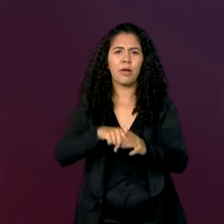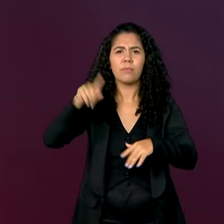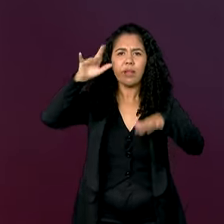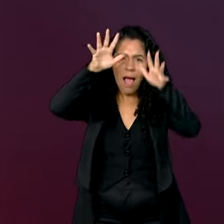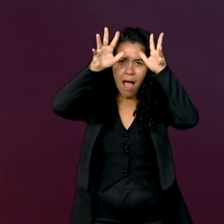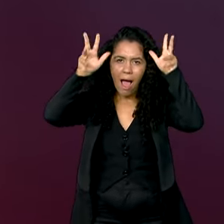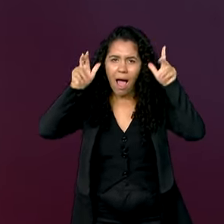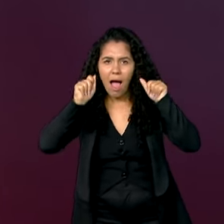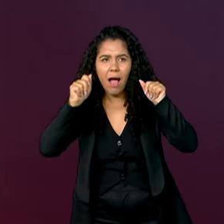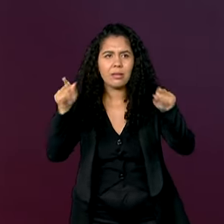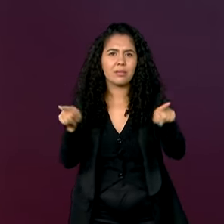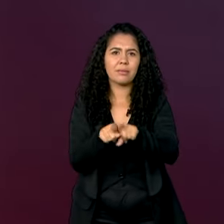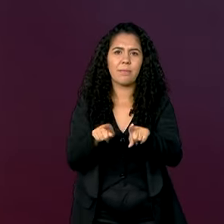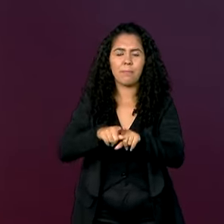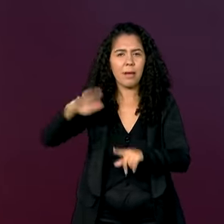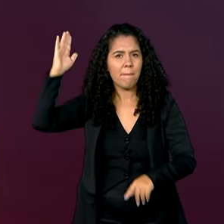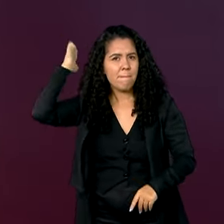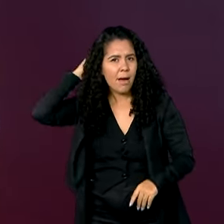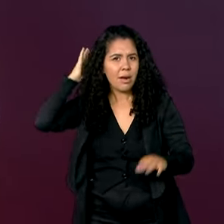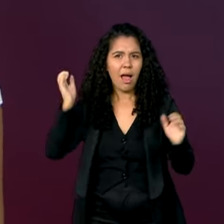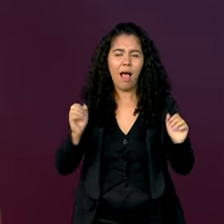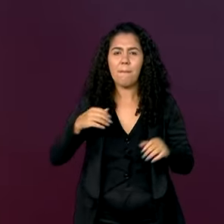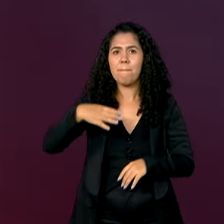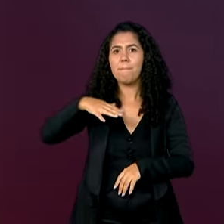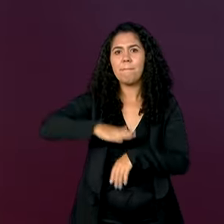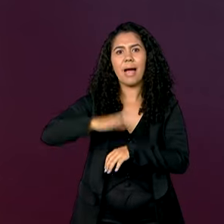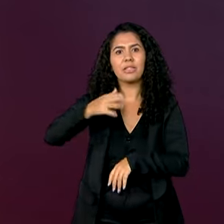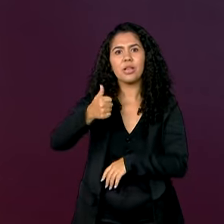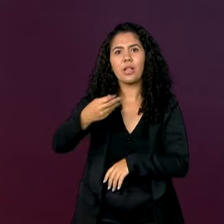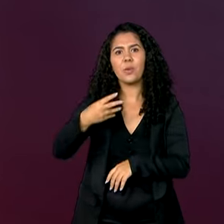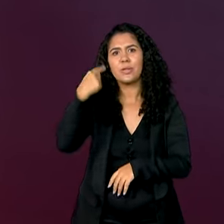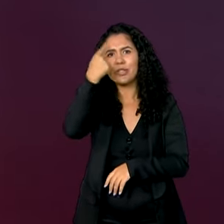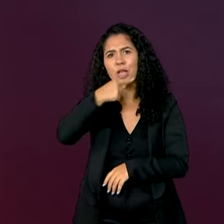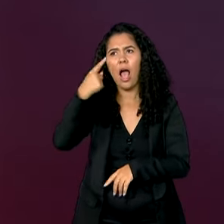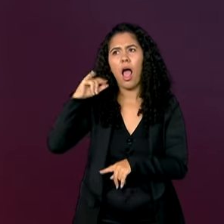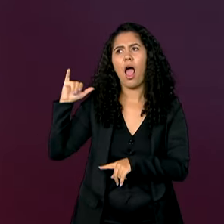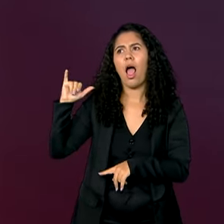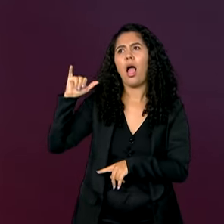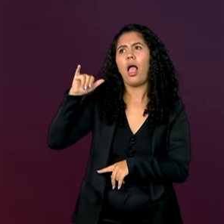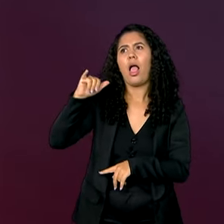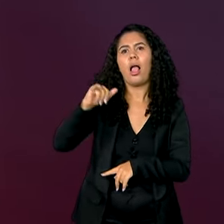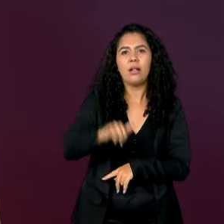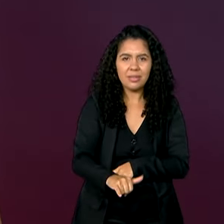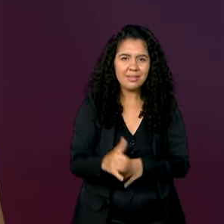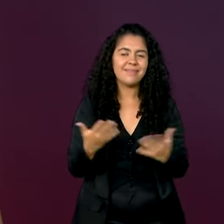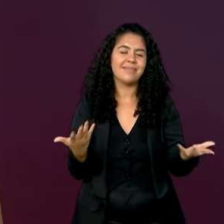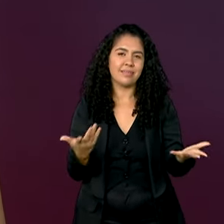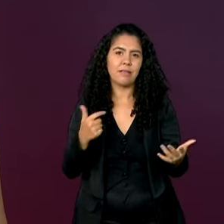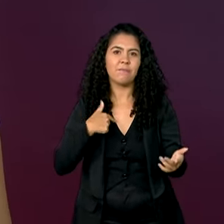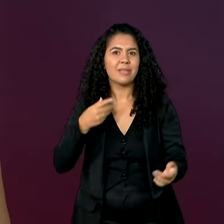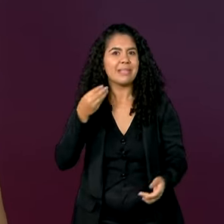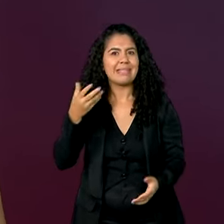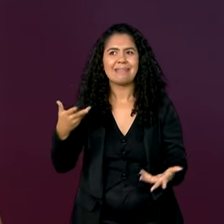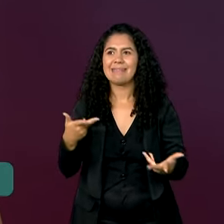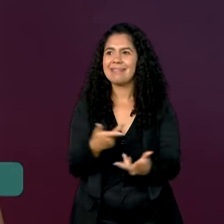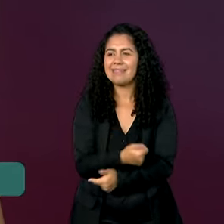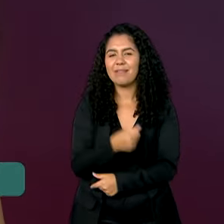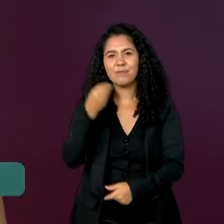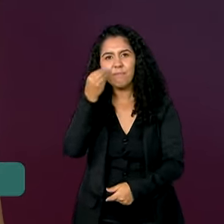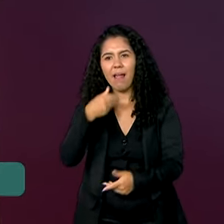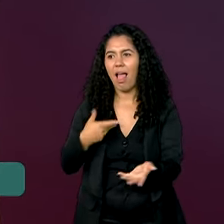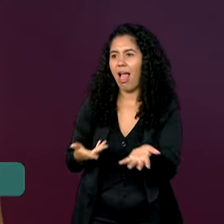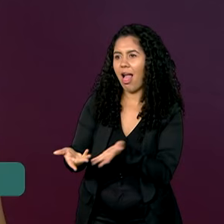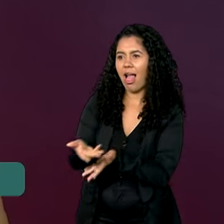14 horas para estar aqui expondo os projetos deles. E são coisas incríveis. Eu amei, eu trocar experiência com muita gente, foi incrível, muito interessante mesmo.